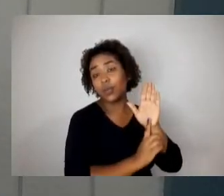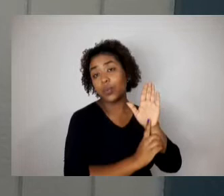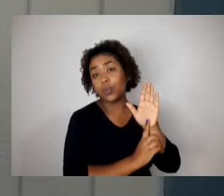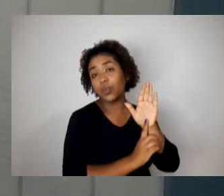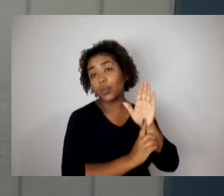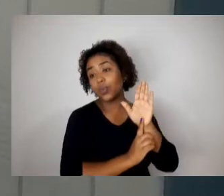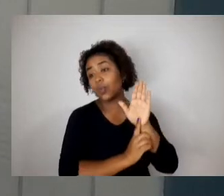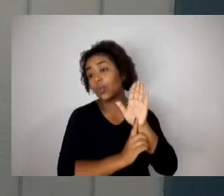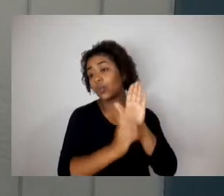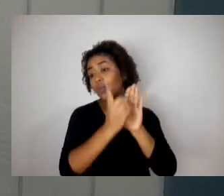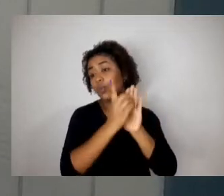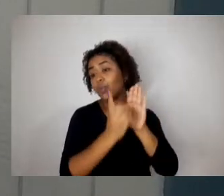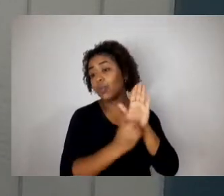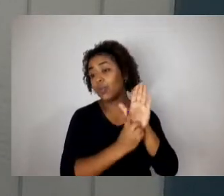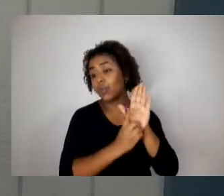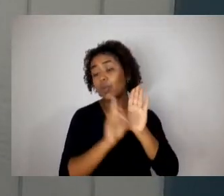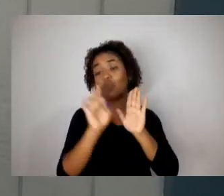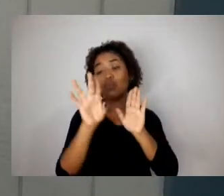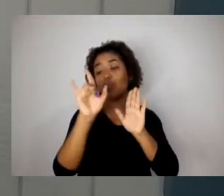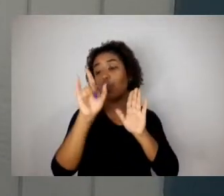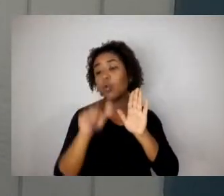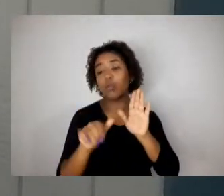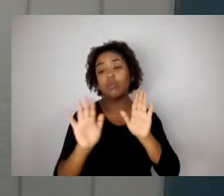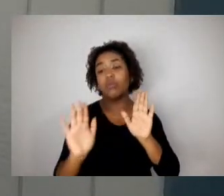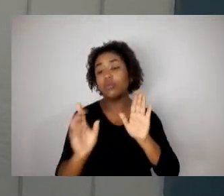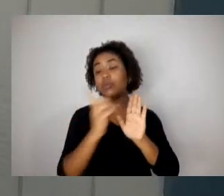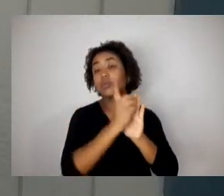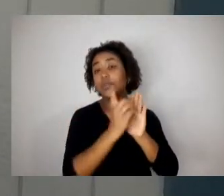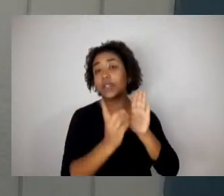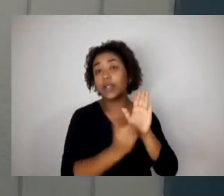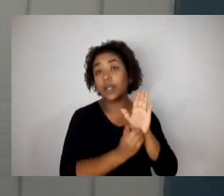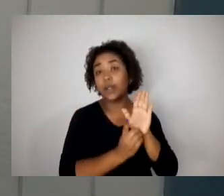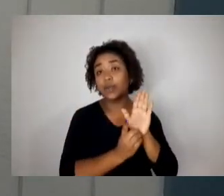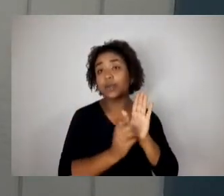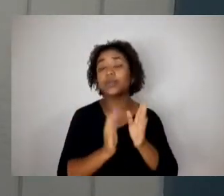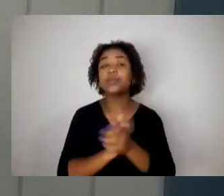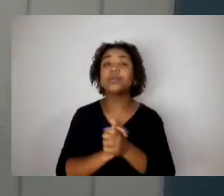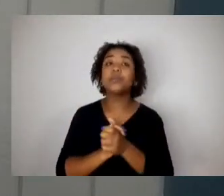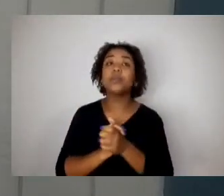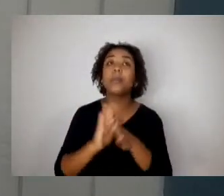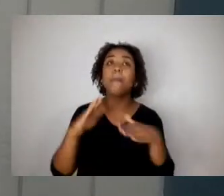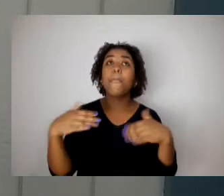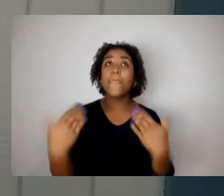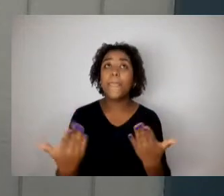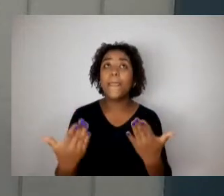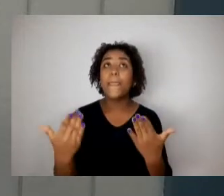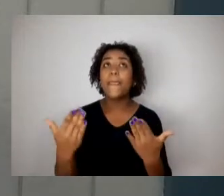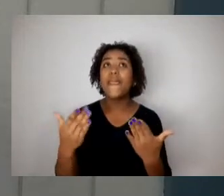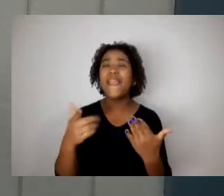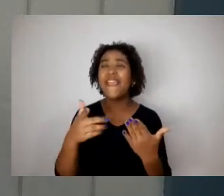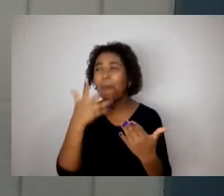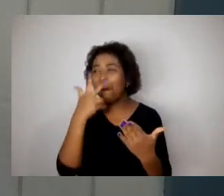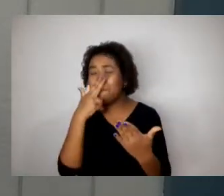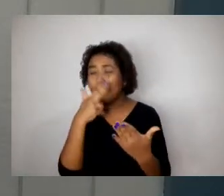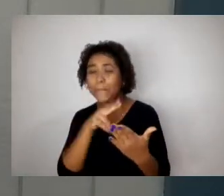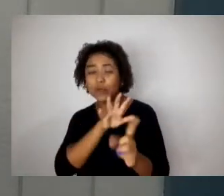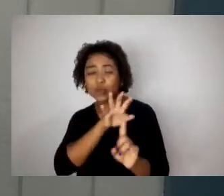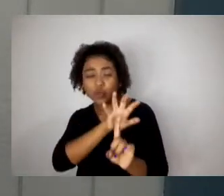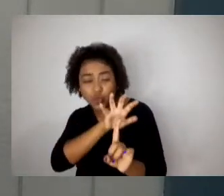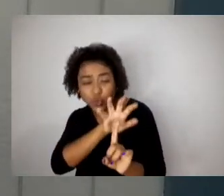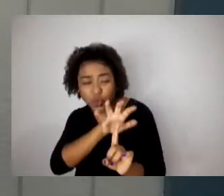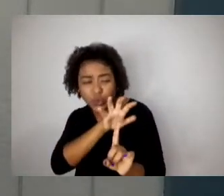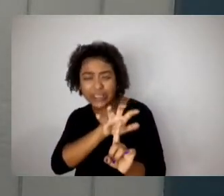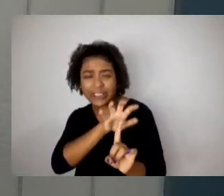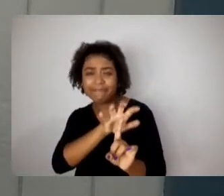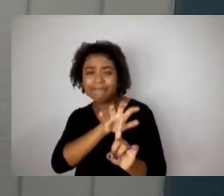narrativas continuam. Querem colocar tudo guela abaixo. Não seguem os padrões que